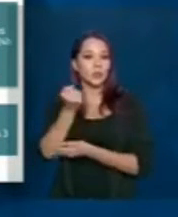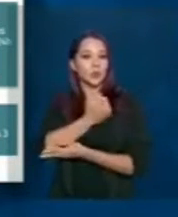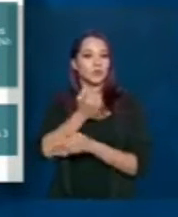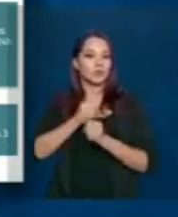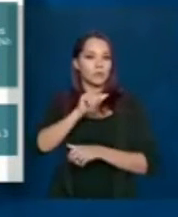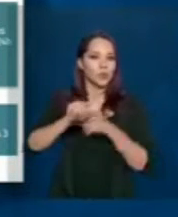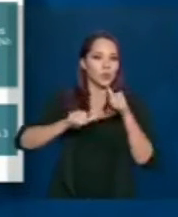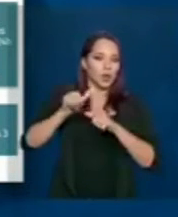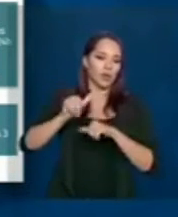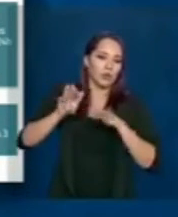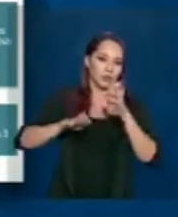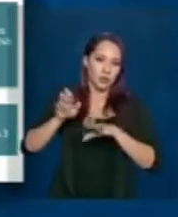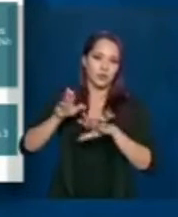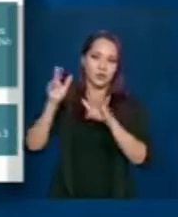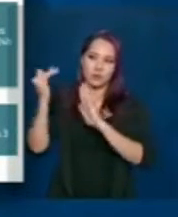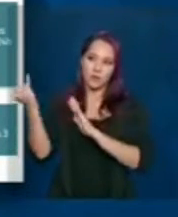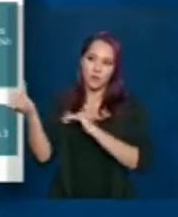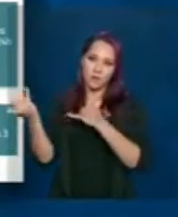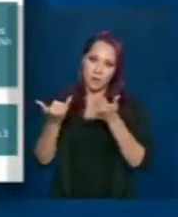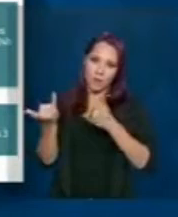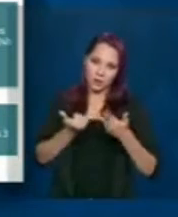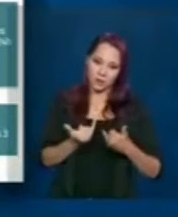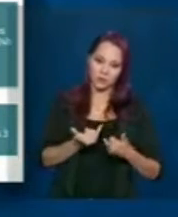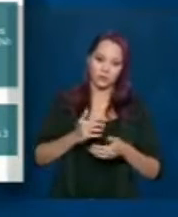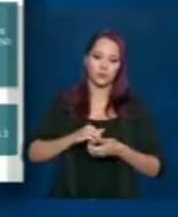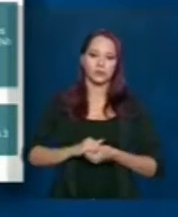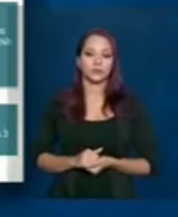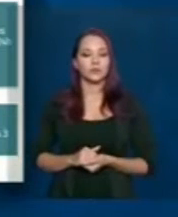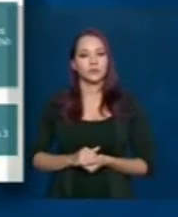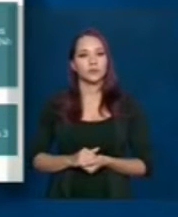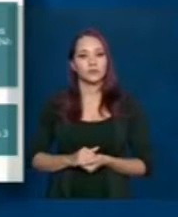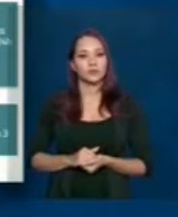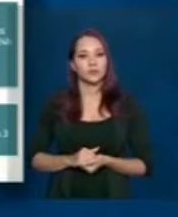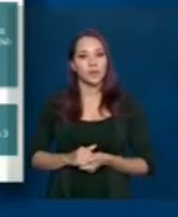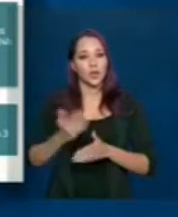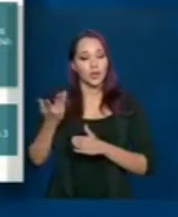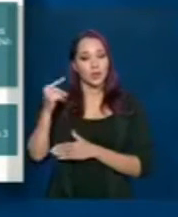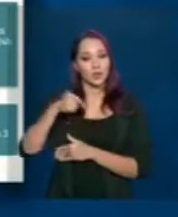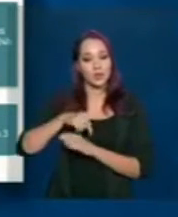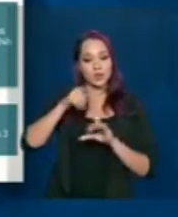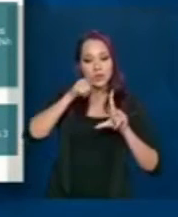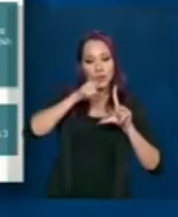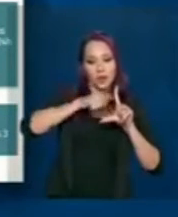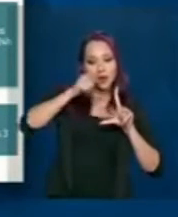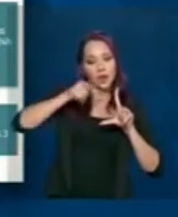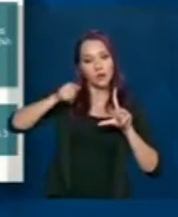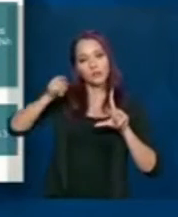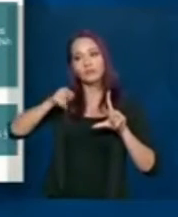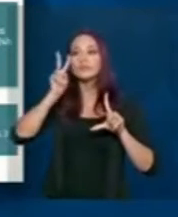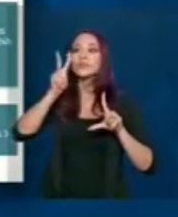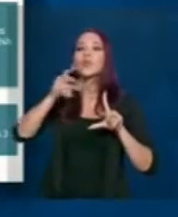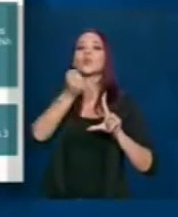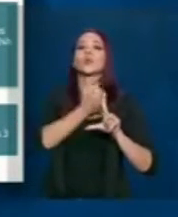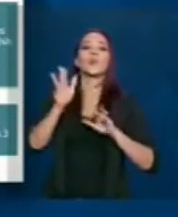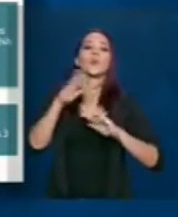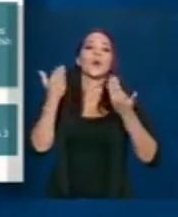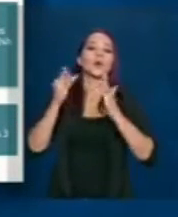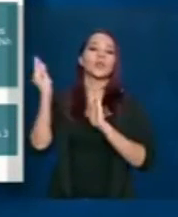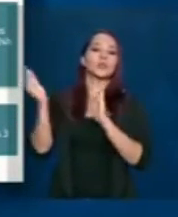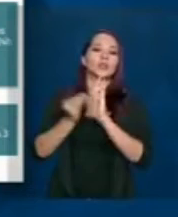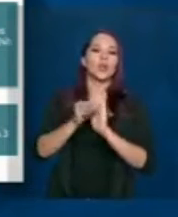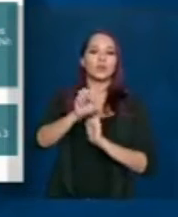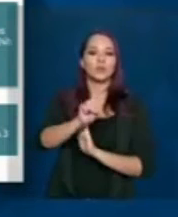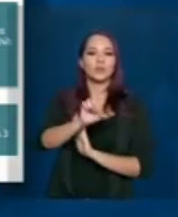à medida que as informações cheguem certo? Então nesse gráfico a gente pode observar o número de mortes registradas no Civep